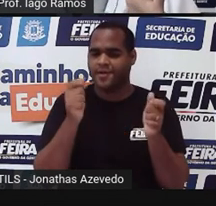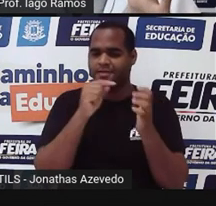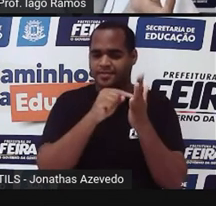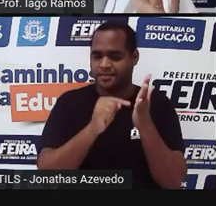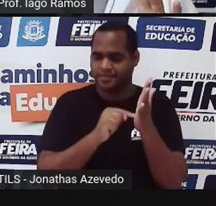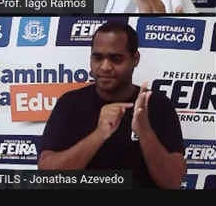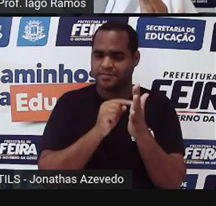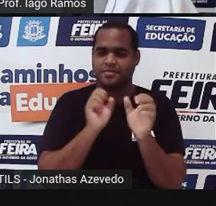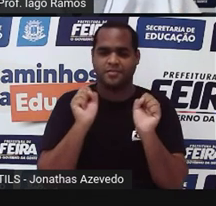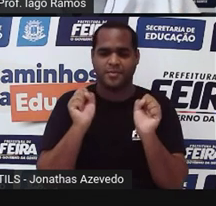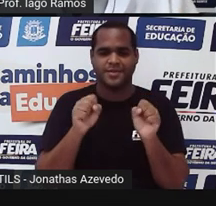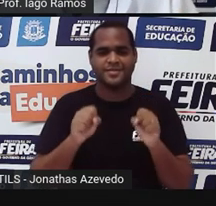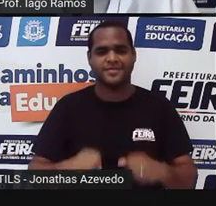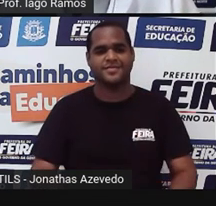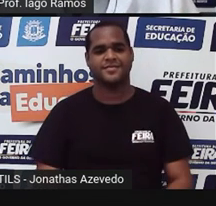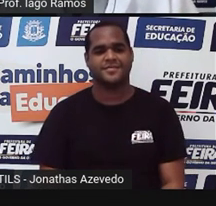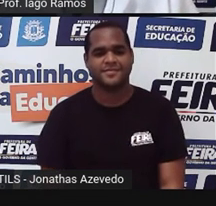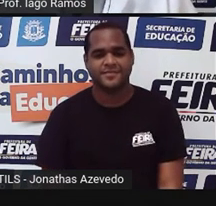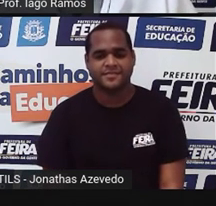calculadora, está liberado.